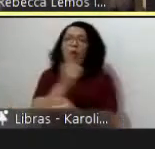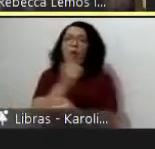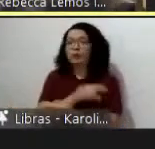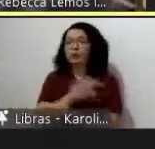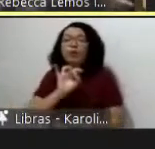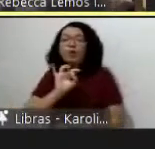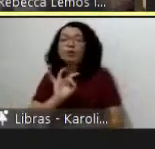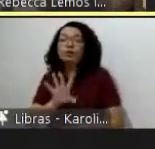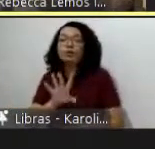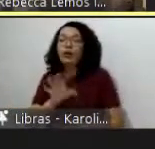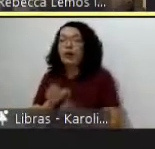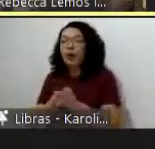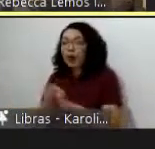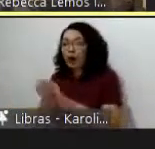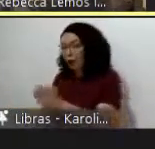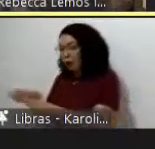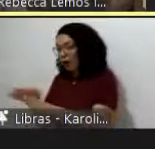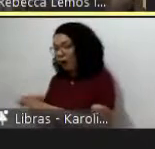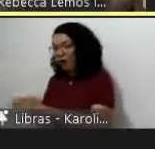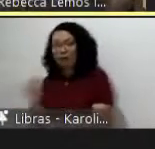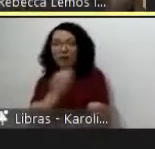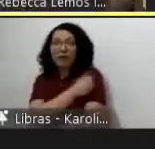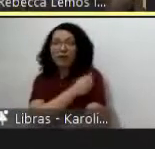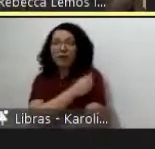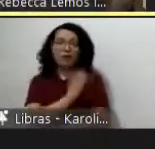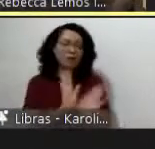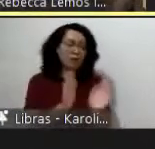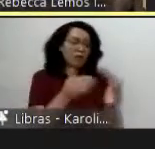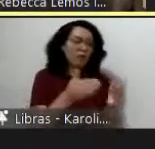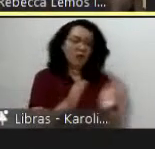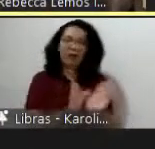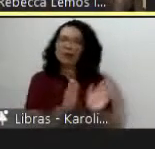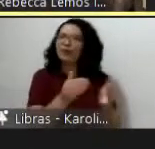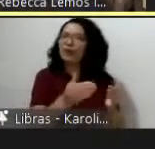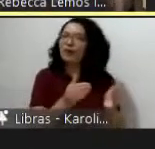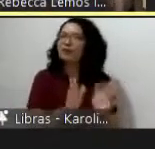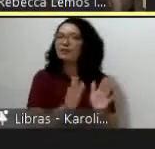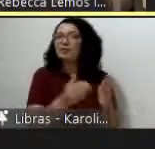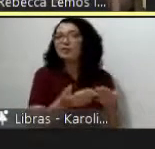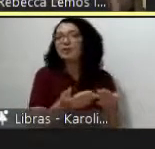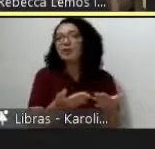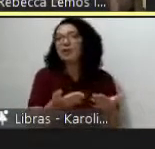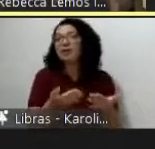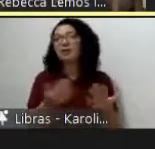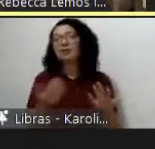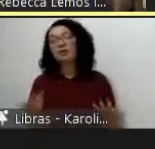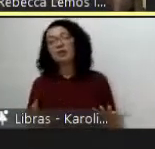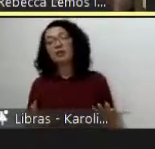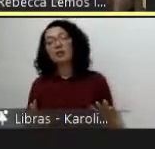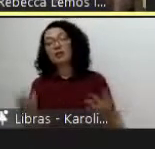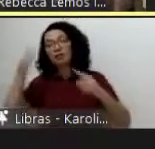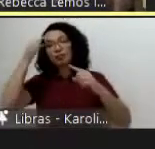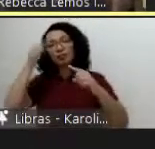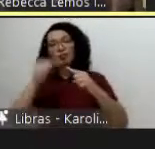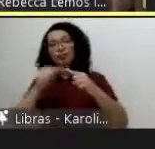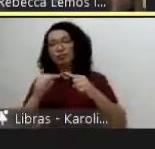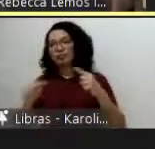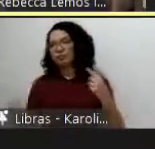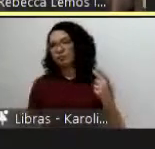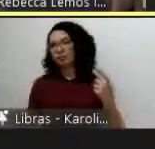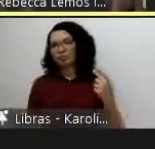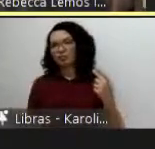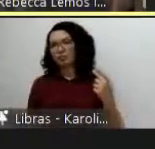especializar vou me especializar pretensialmente seguindo o modelo europeu e norte